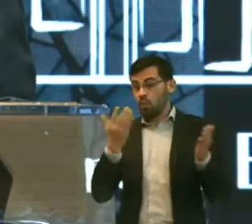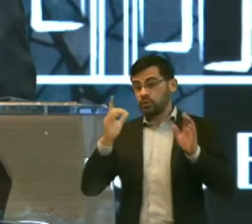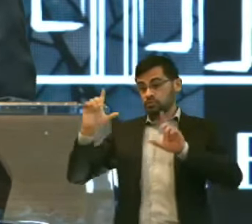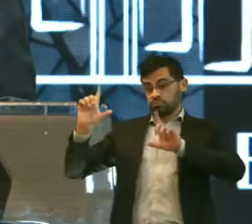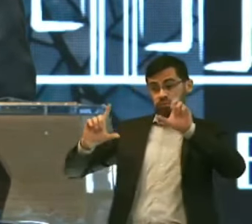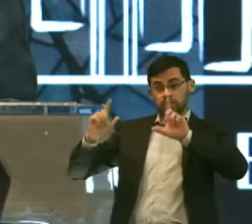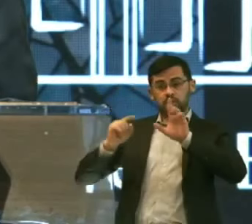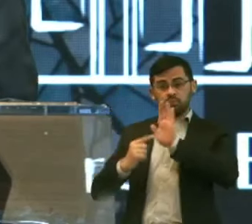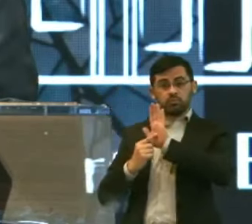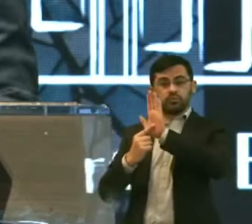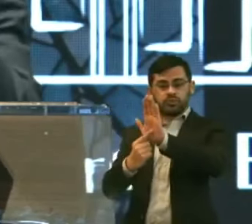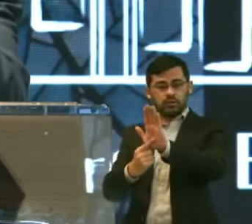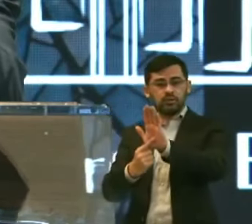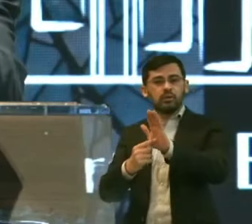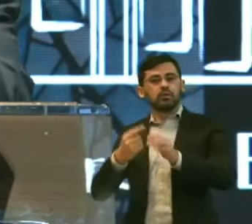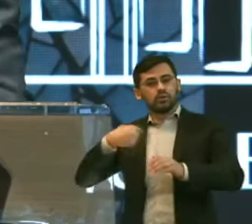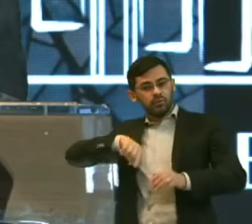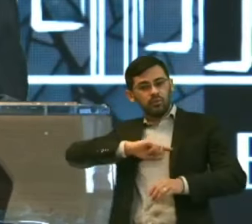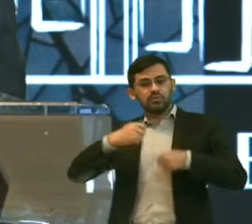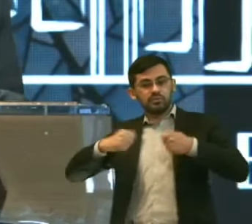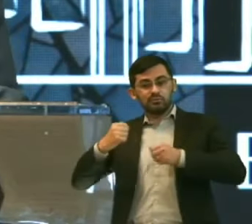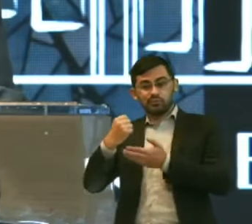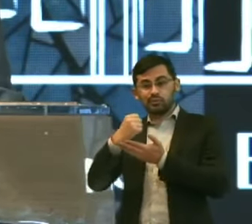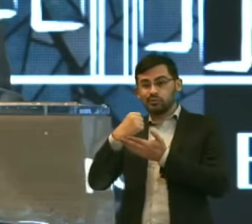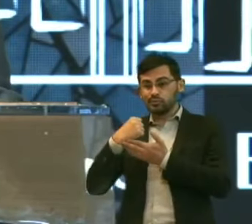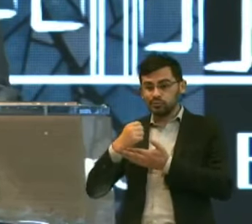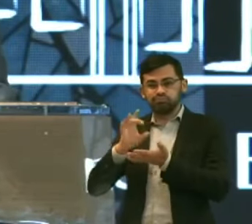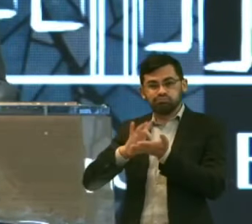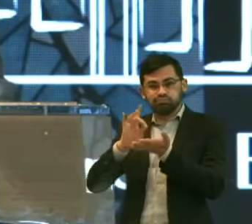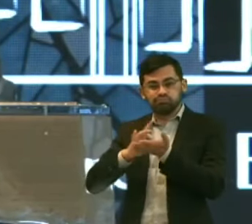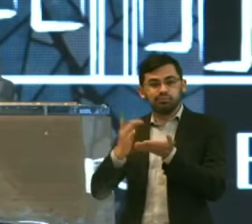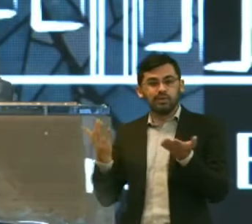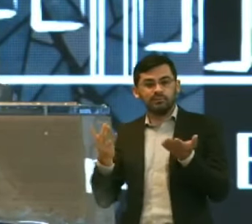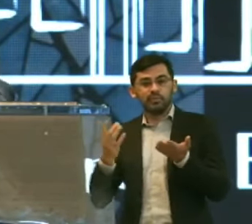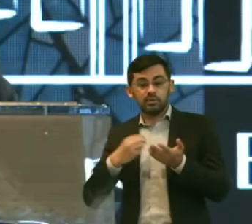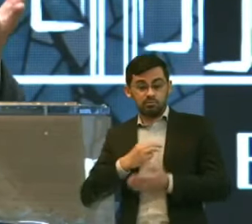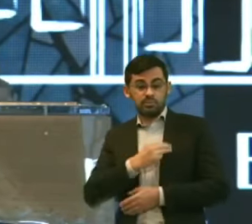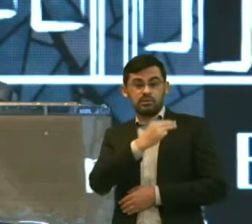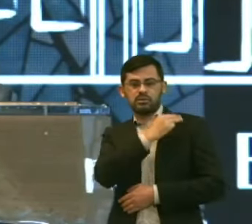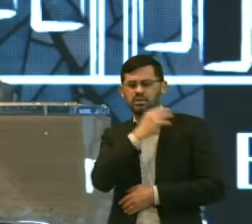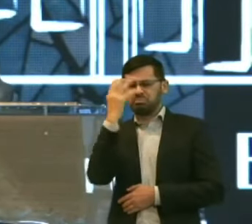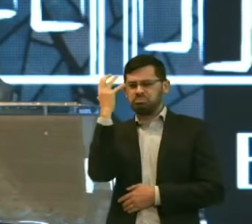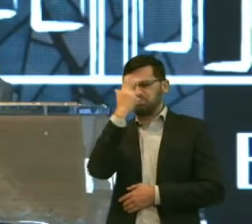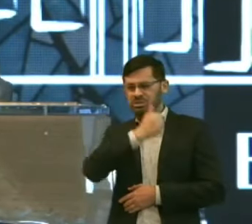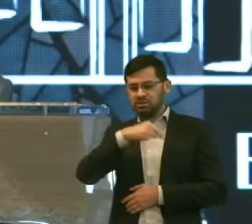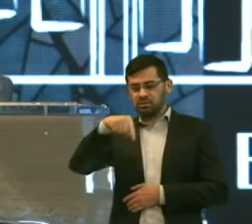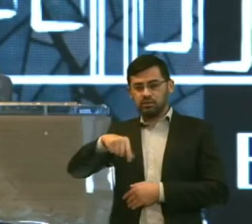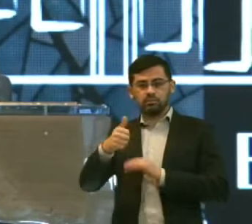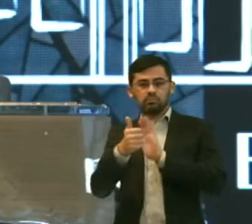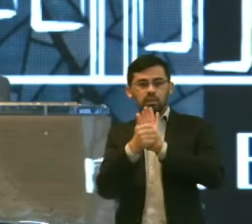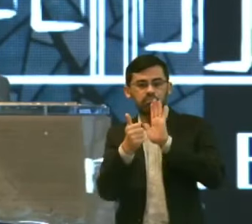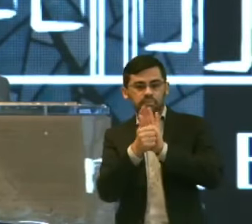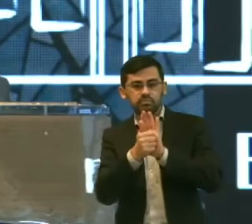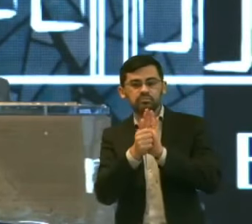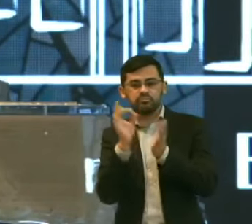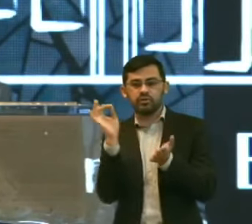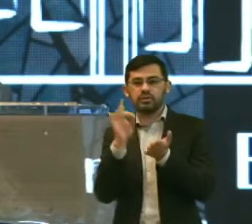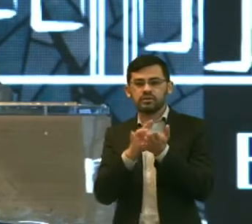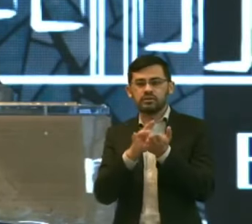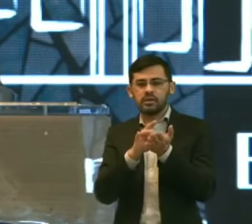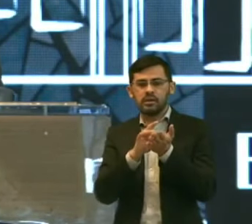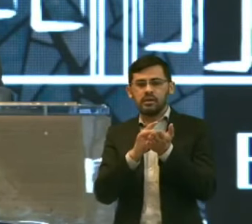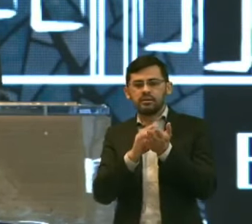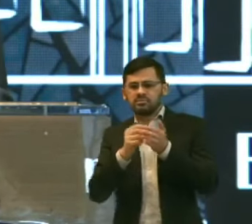O apelo Ora, nós estamos precisando de ajuda E esse é um ministério tão lindo da igreja Essa